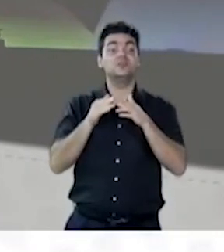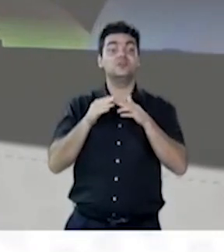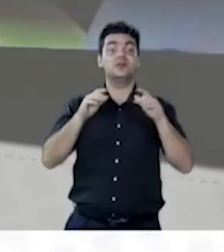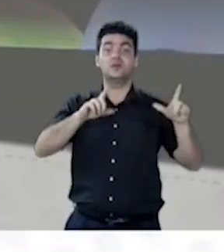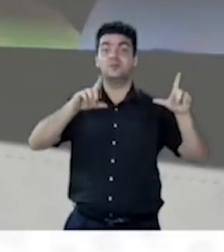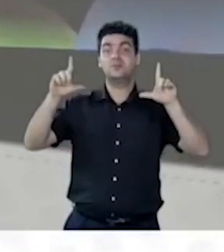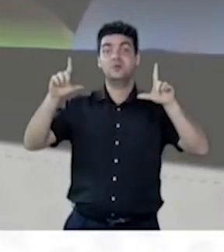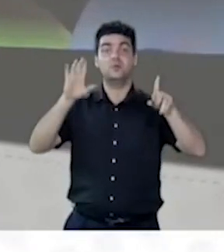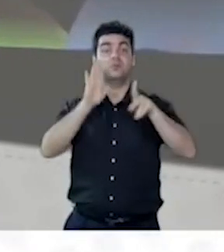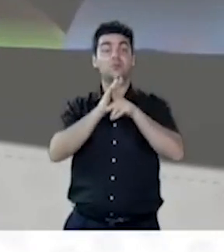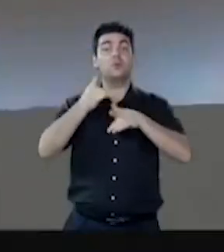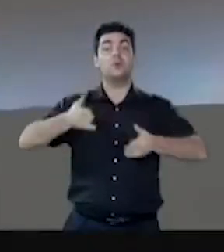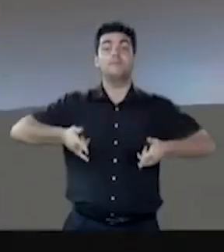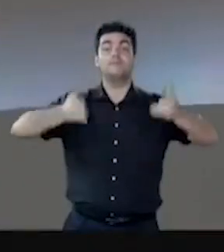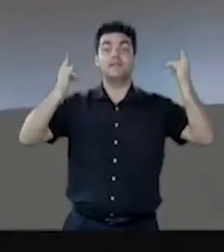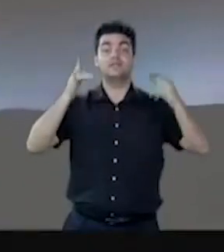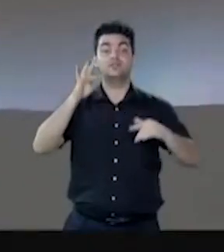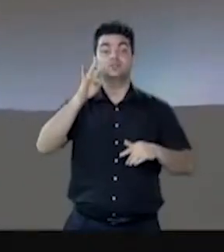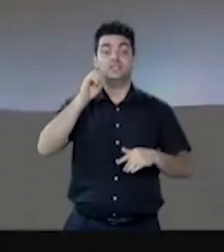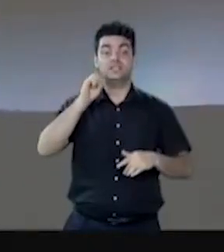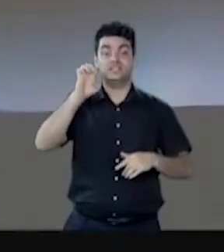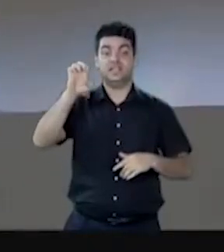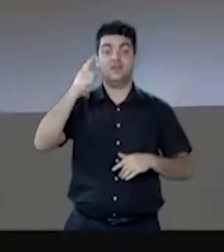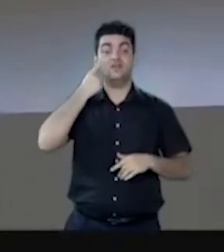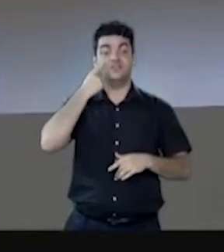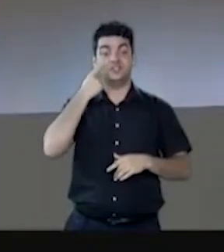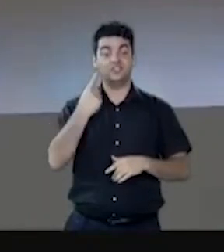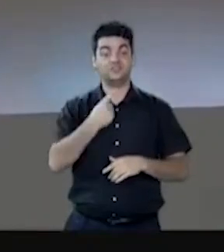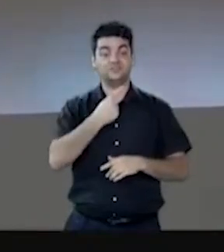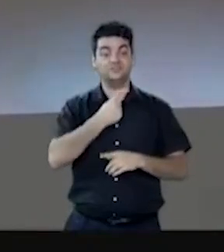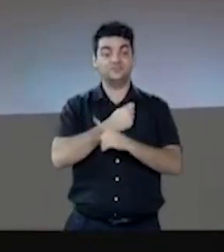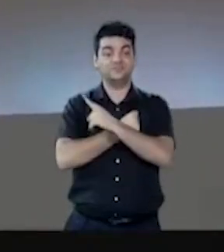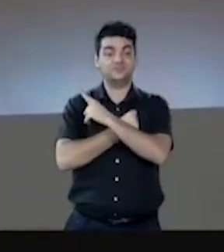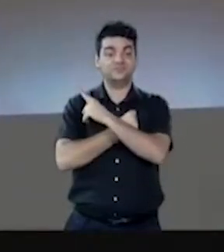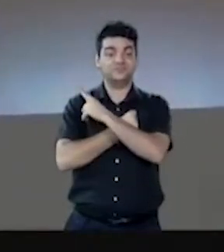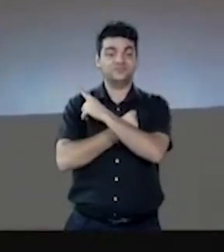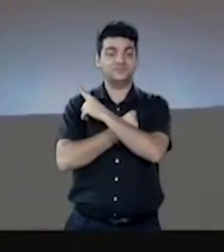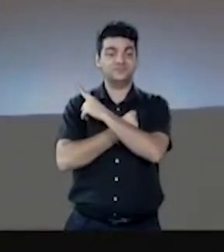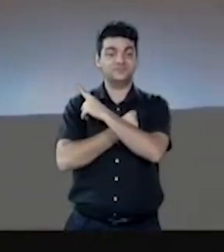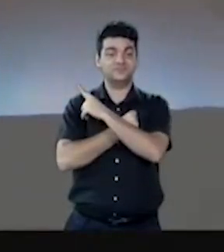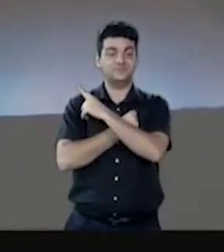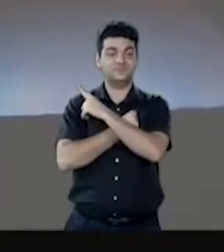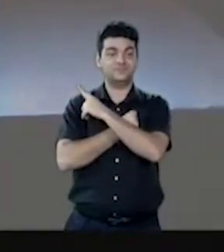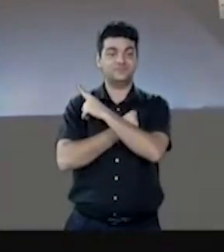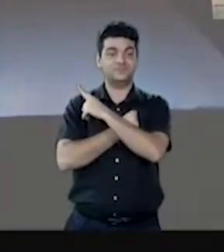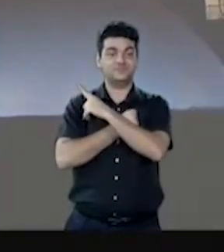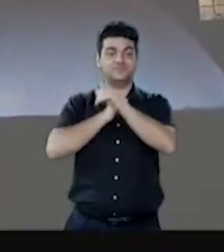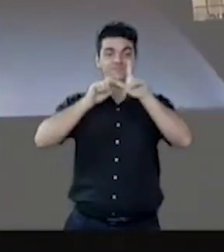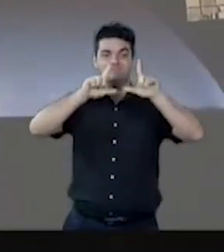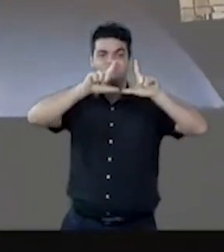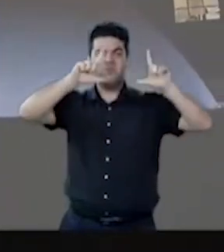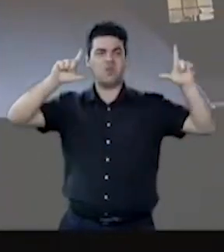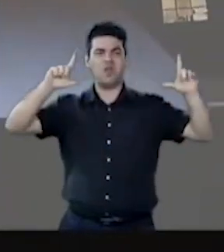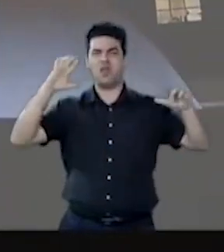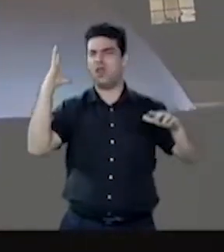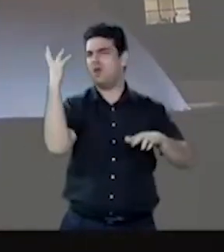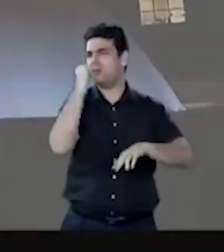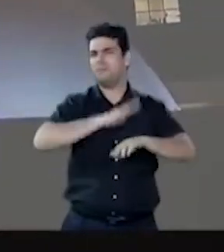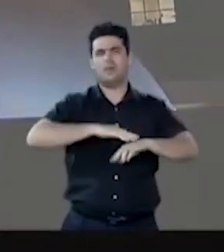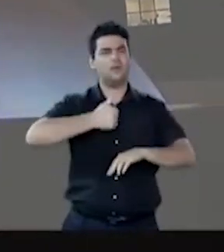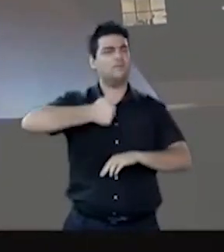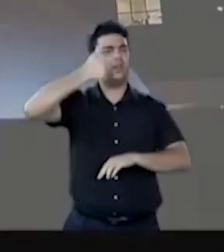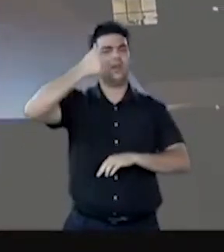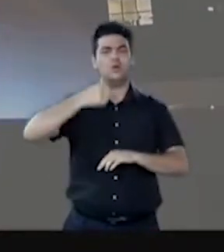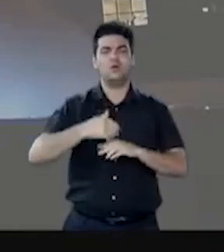amarelo o prédio do Tribunal Superior Eleitoral, que é um dos prédios arquitetonicamente mais bonitos